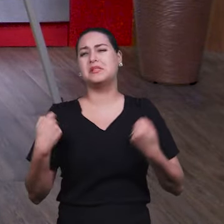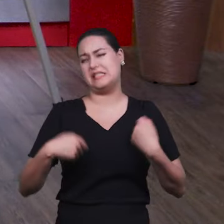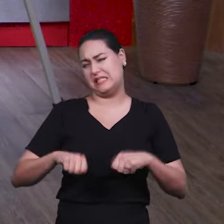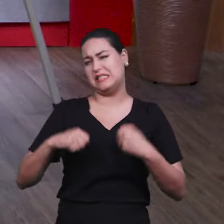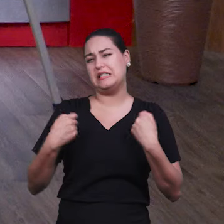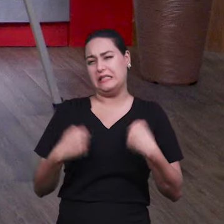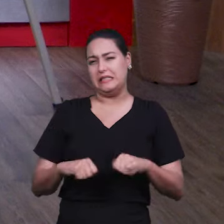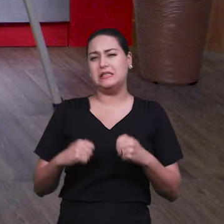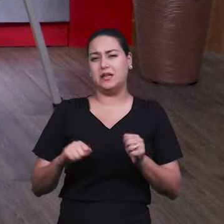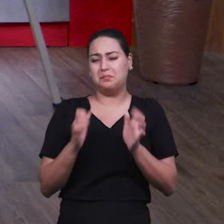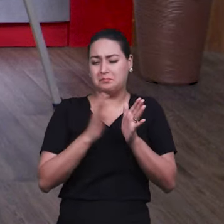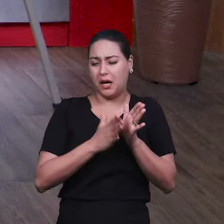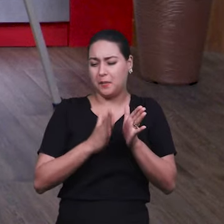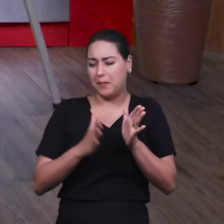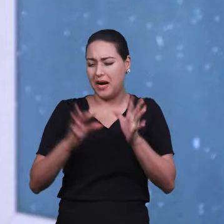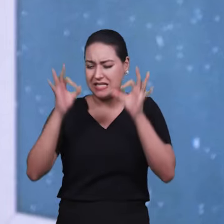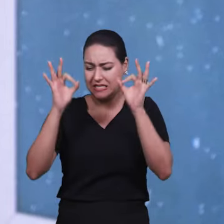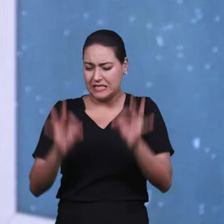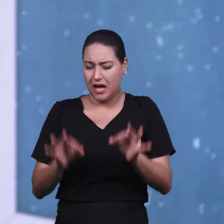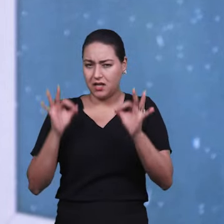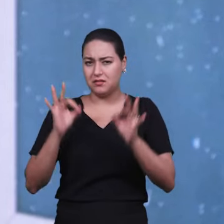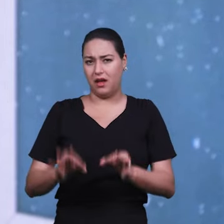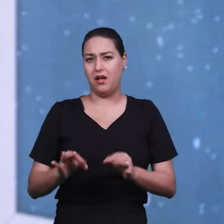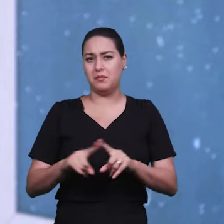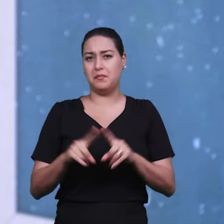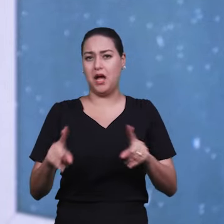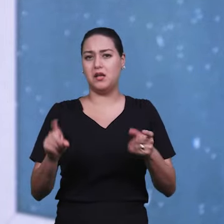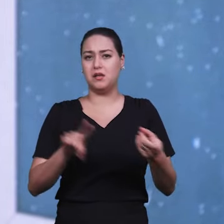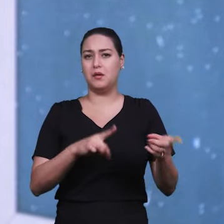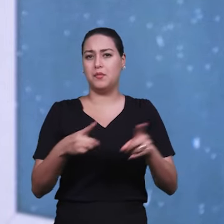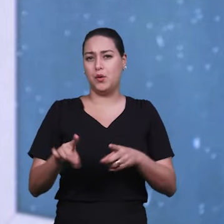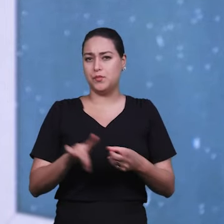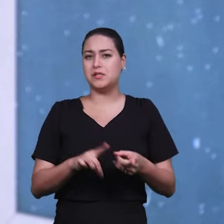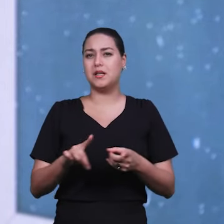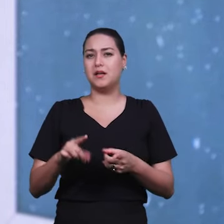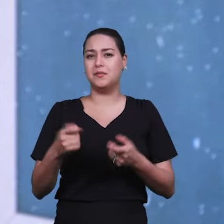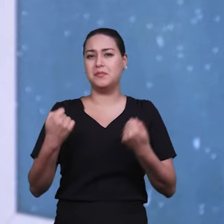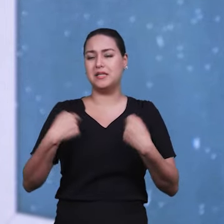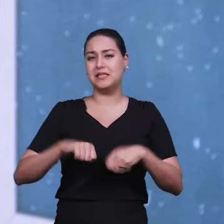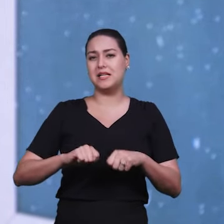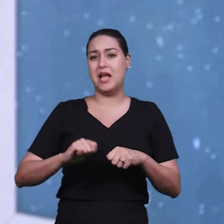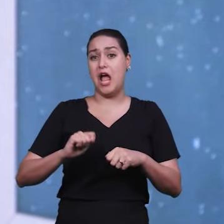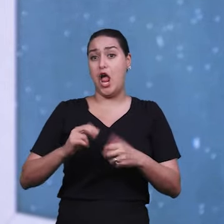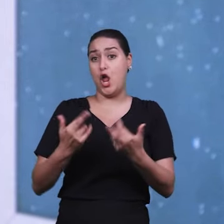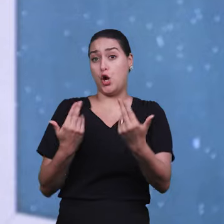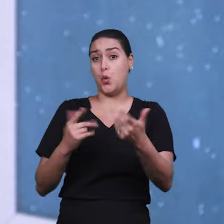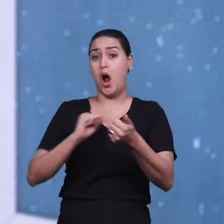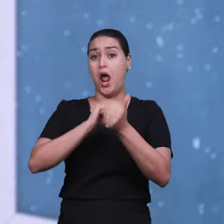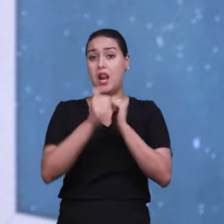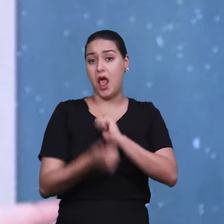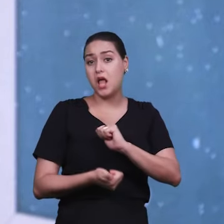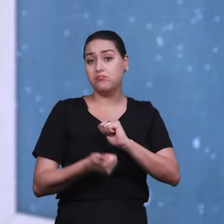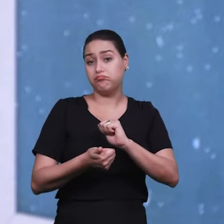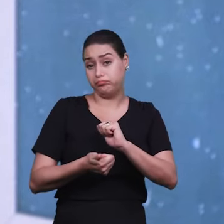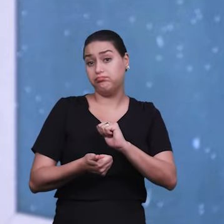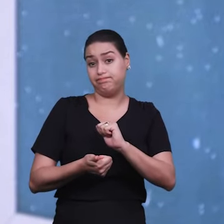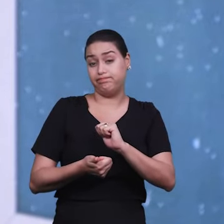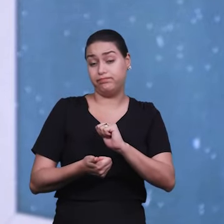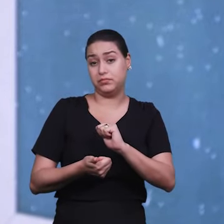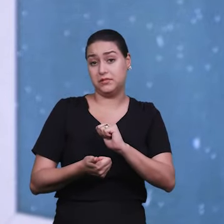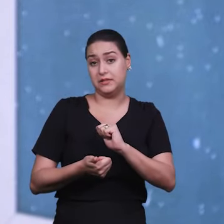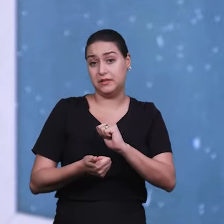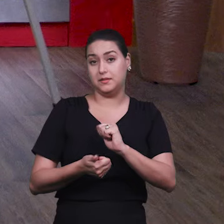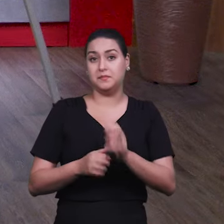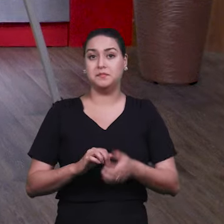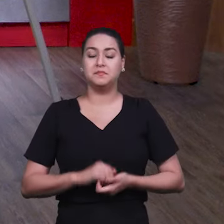tudo na vida tem que ter disciplina, não é? Mas a música, no caso da performance, é igual a atleta. Tem que ser igual a atleta, no caso, para a performance, no caso.